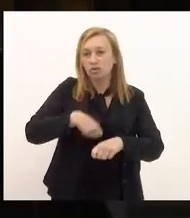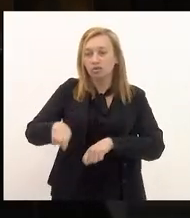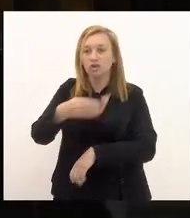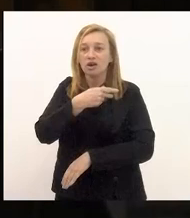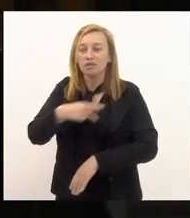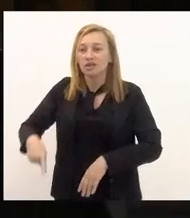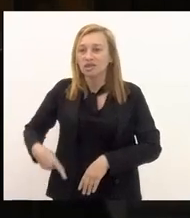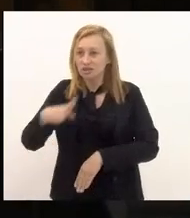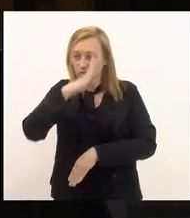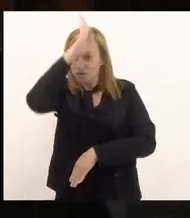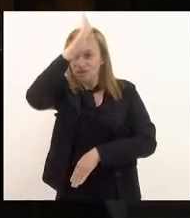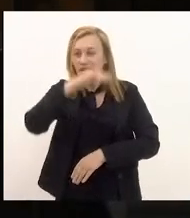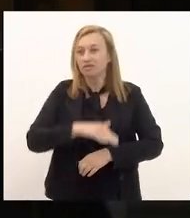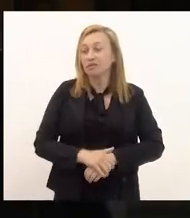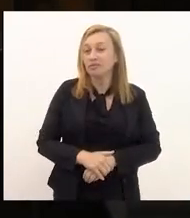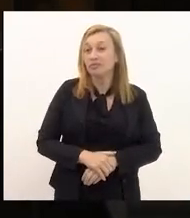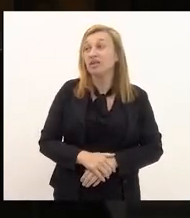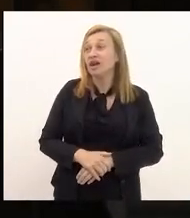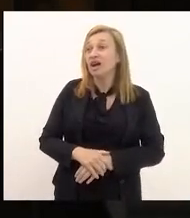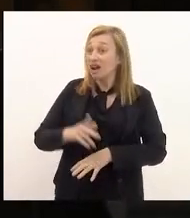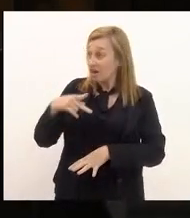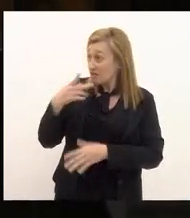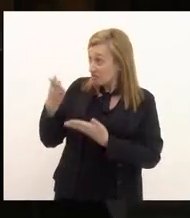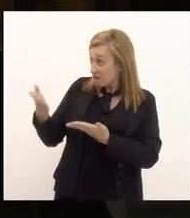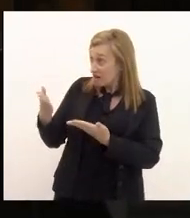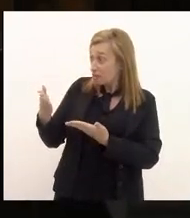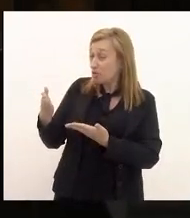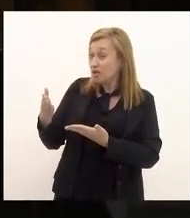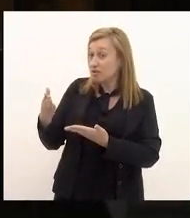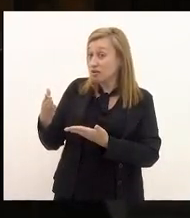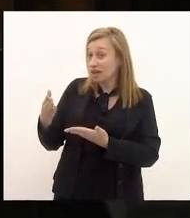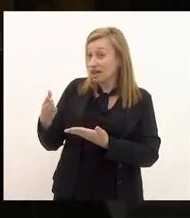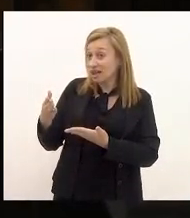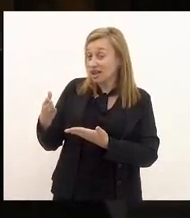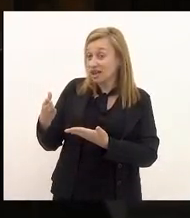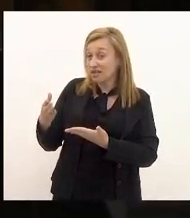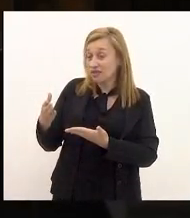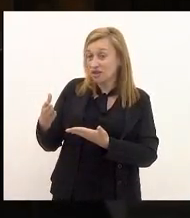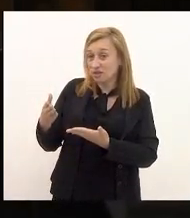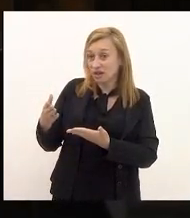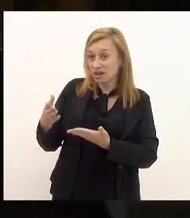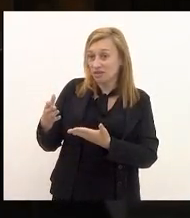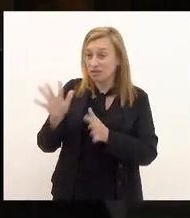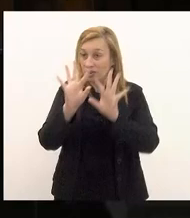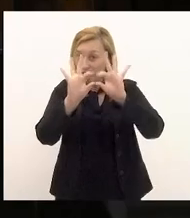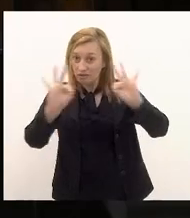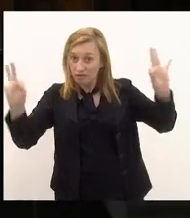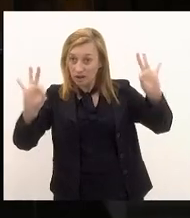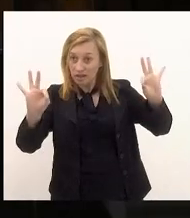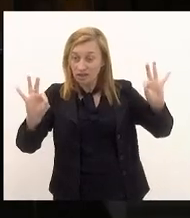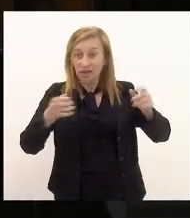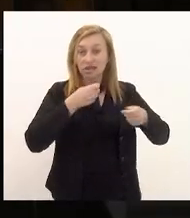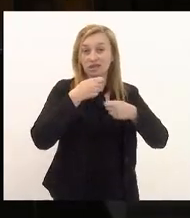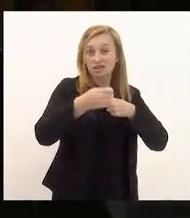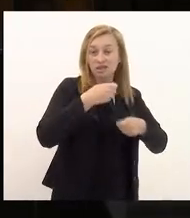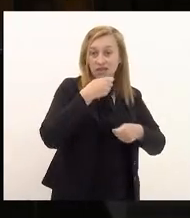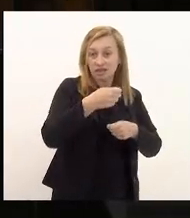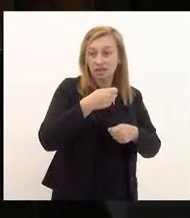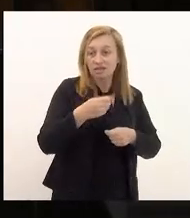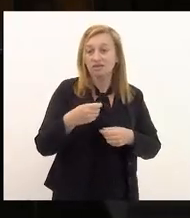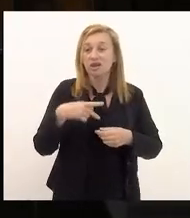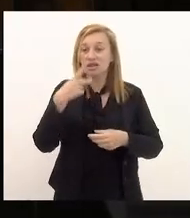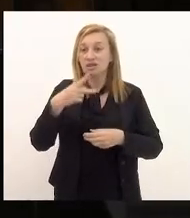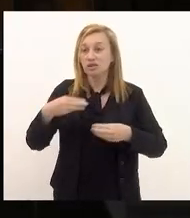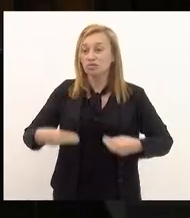ora ela faz menção a uma frase que foi veiculada na extrema imprensa dizendo que o ministro Paulo